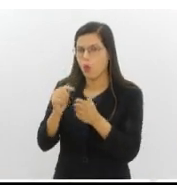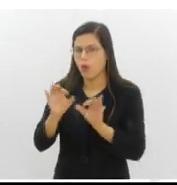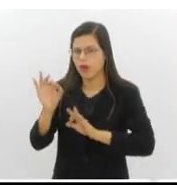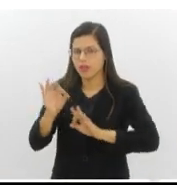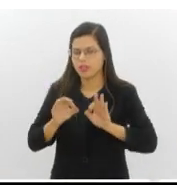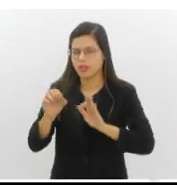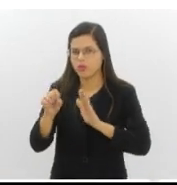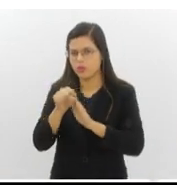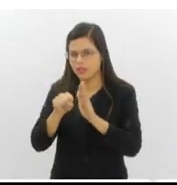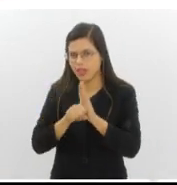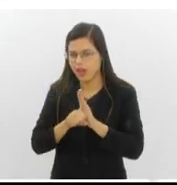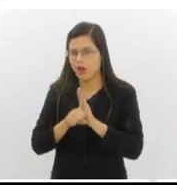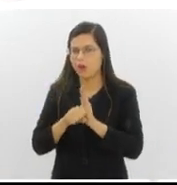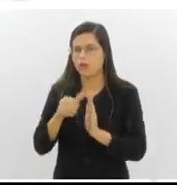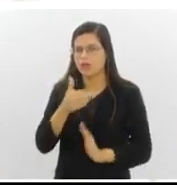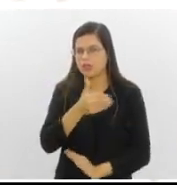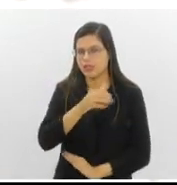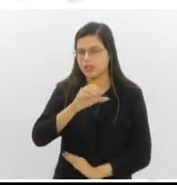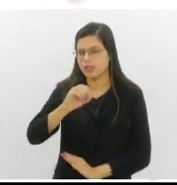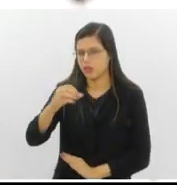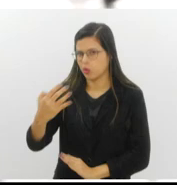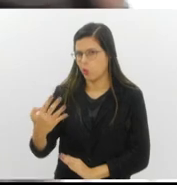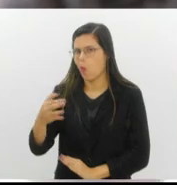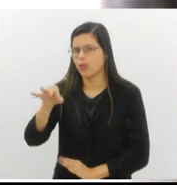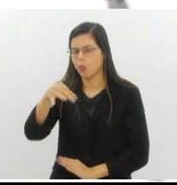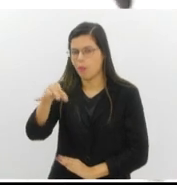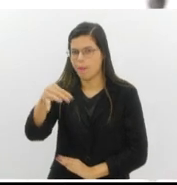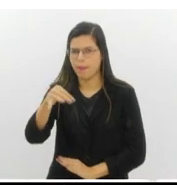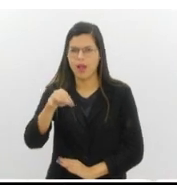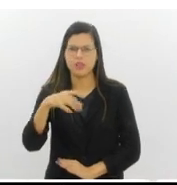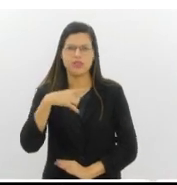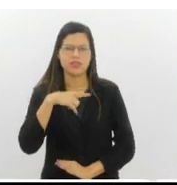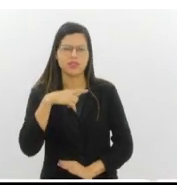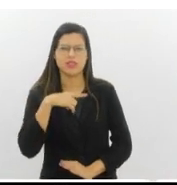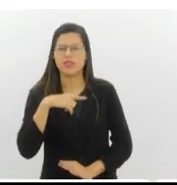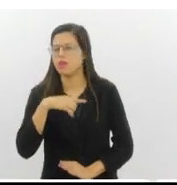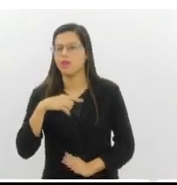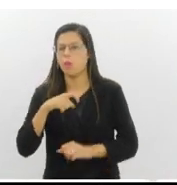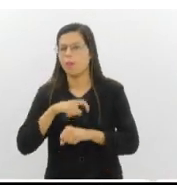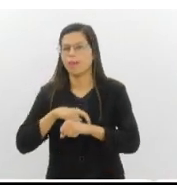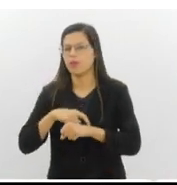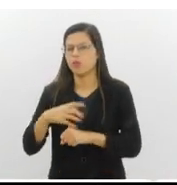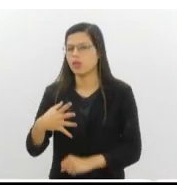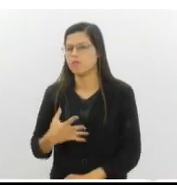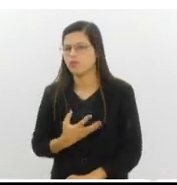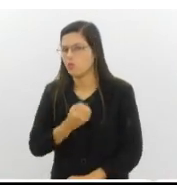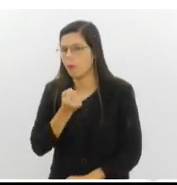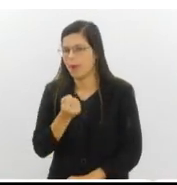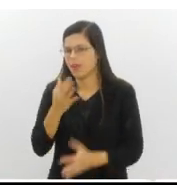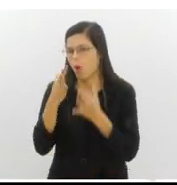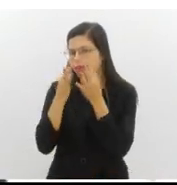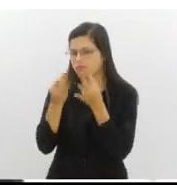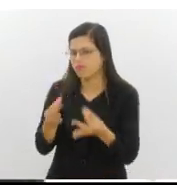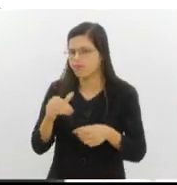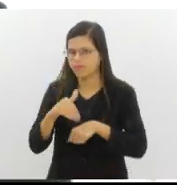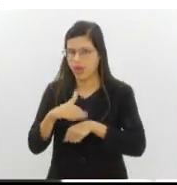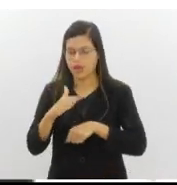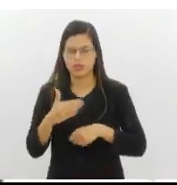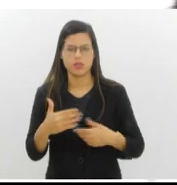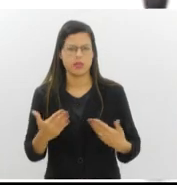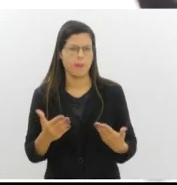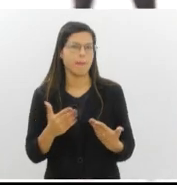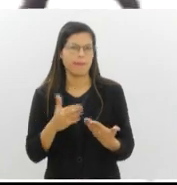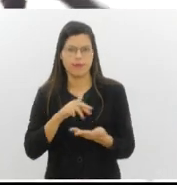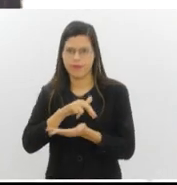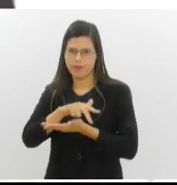pouco mais de 100 páginas, 104 páginas. Alguma passagem te chamou mais atenção, te surpreendeu de alguma forma? Acho que muitas passagens.